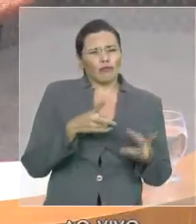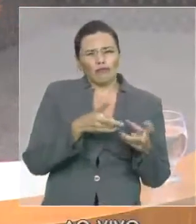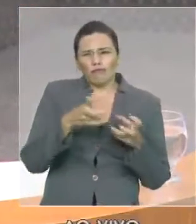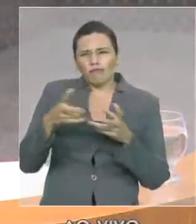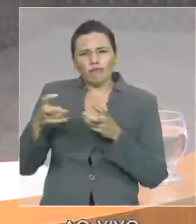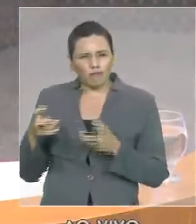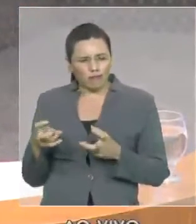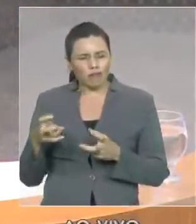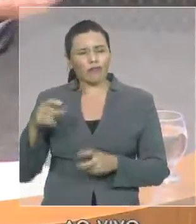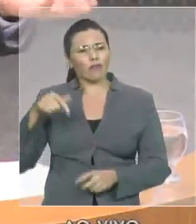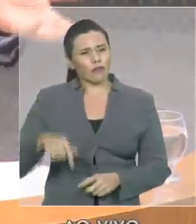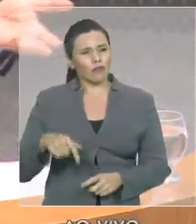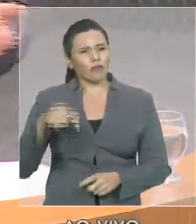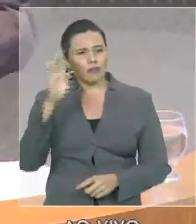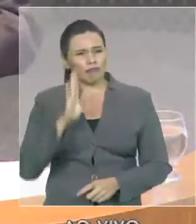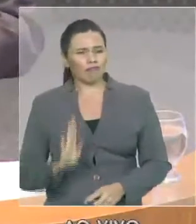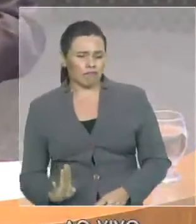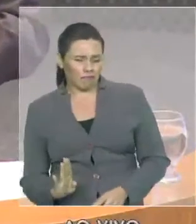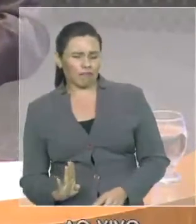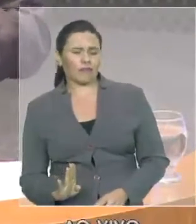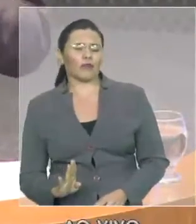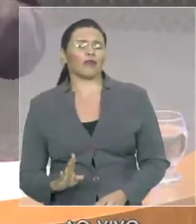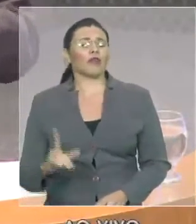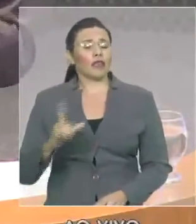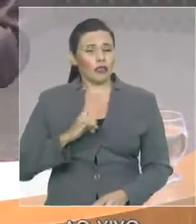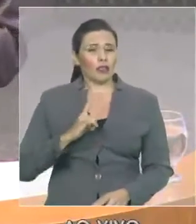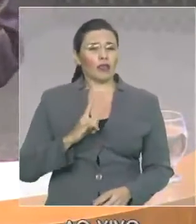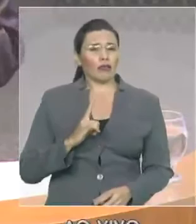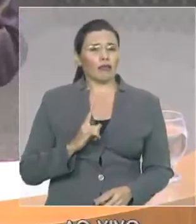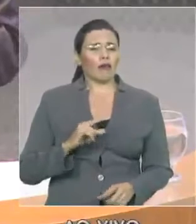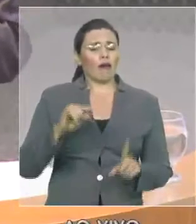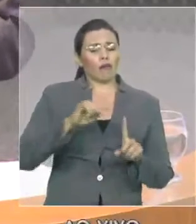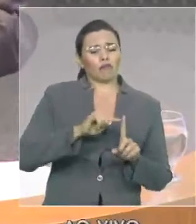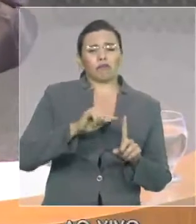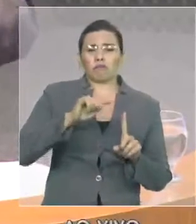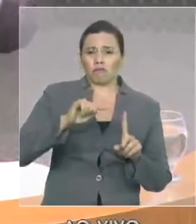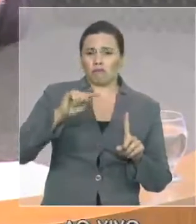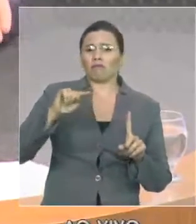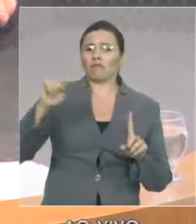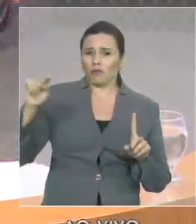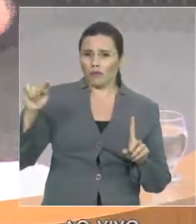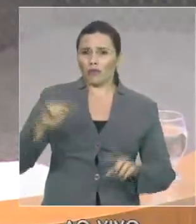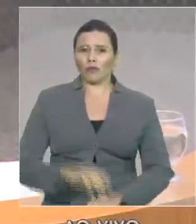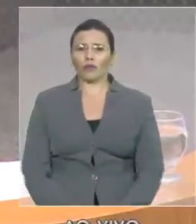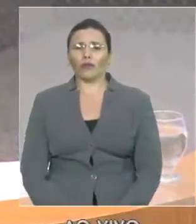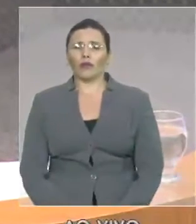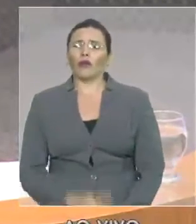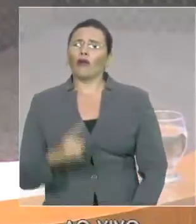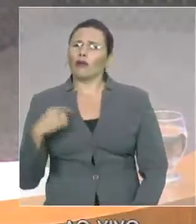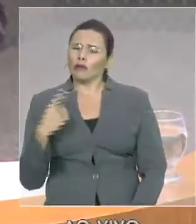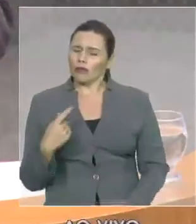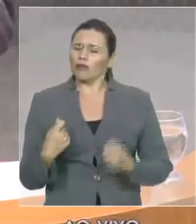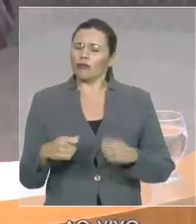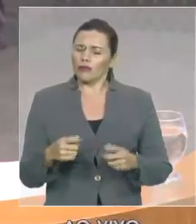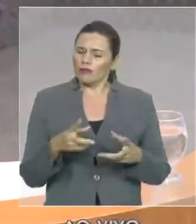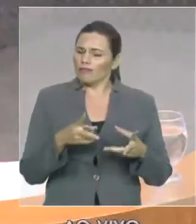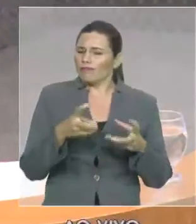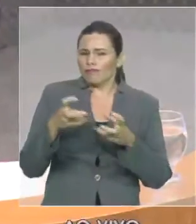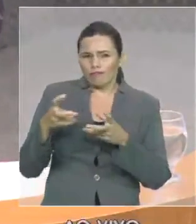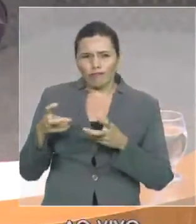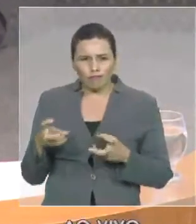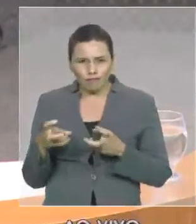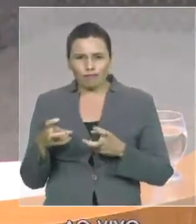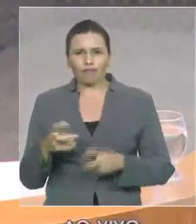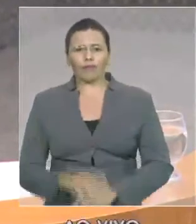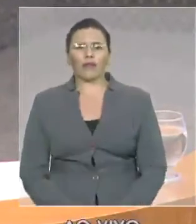interpretações. É claro que nós seguimos padrões científicos, nós não seguimos padrões atinentes à luta política. Nós temos